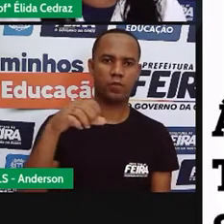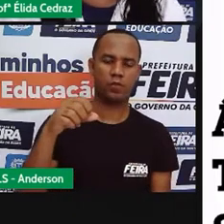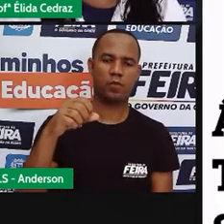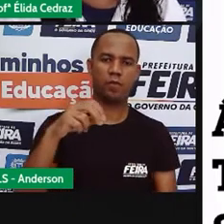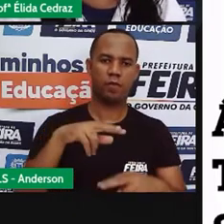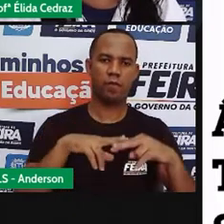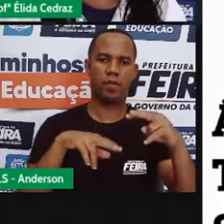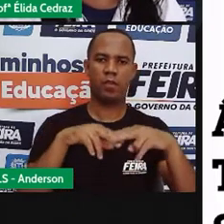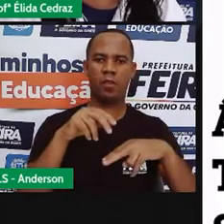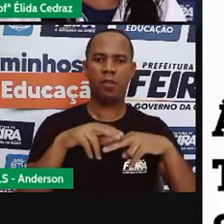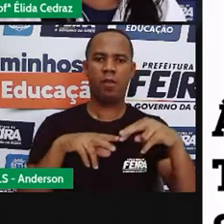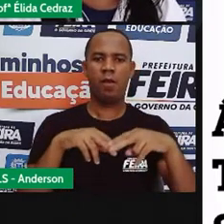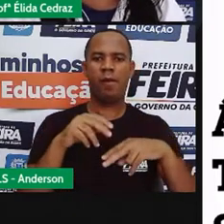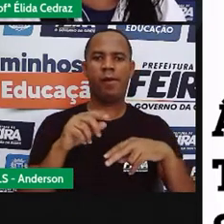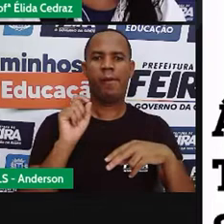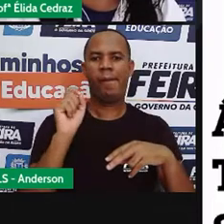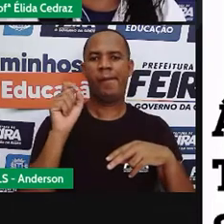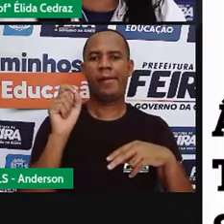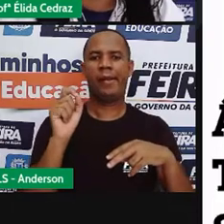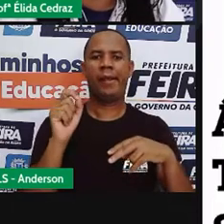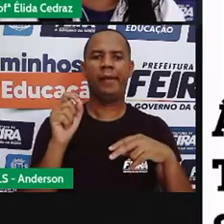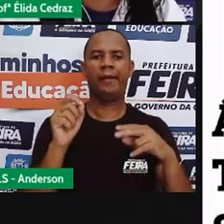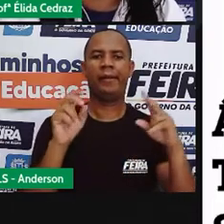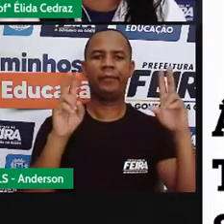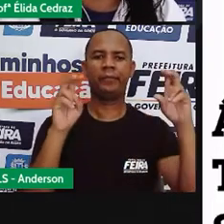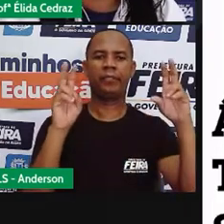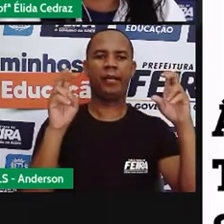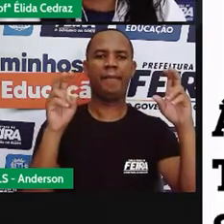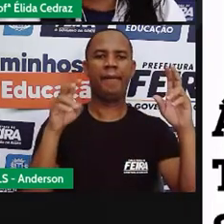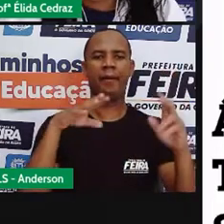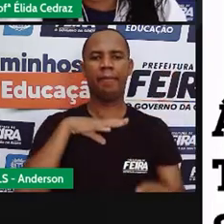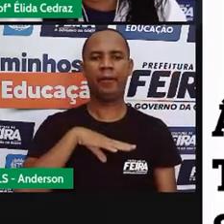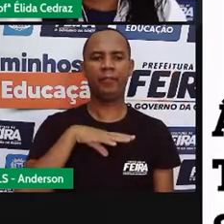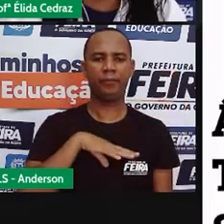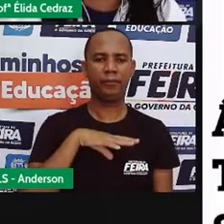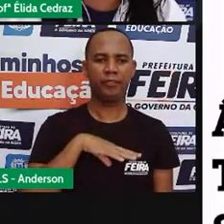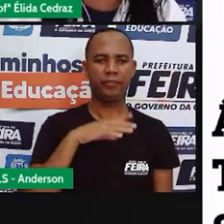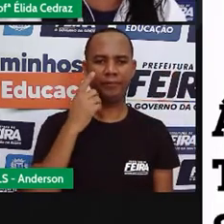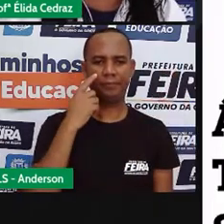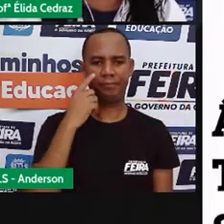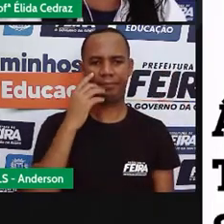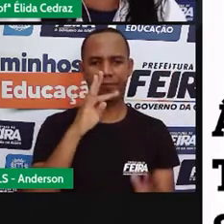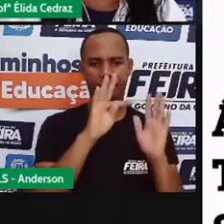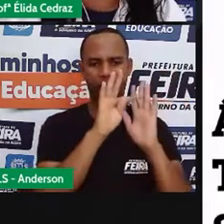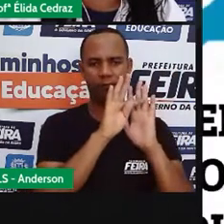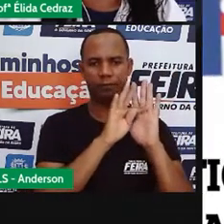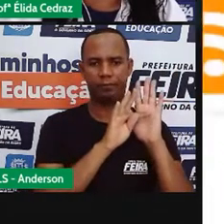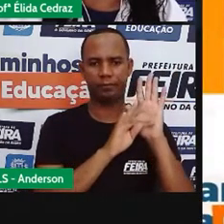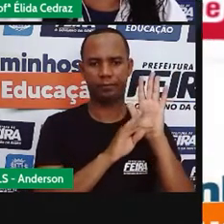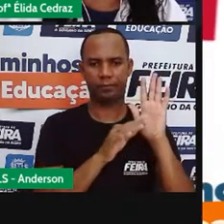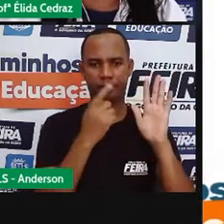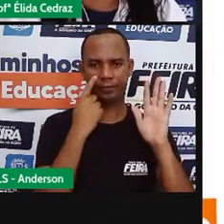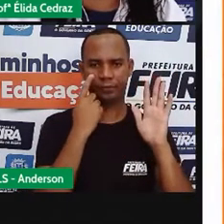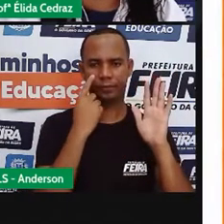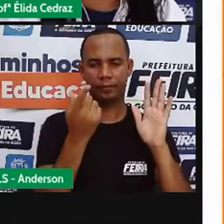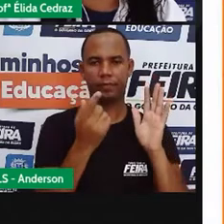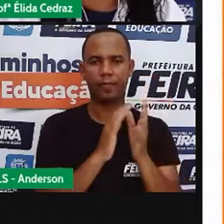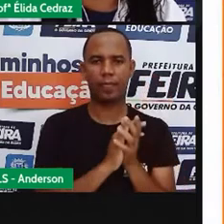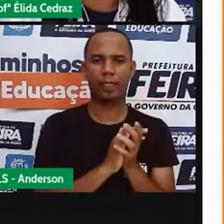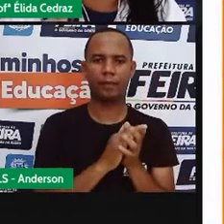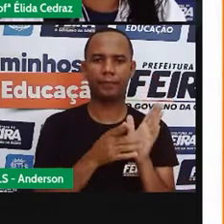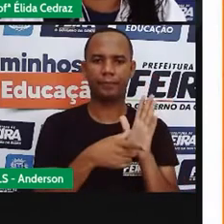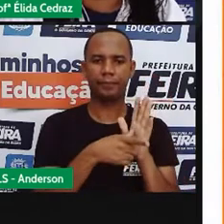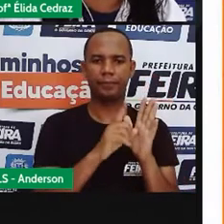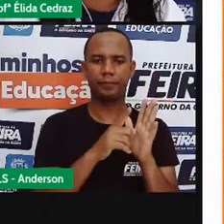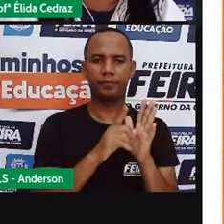texto jornalístico, suporte e mídias digitais. Vamos ver o que é isso? Mas antes, marca aí o